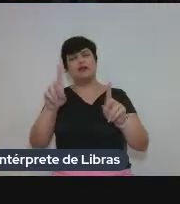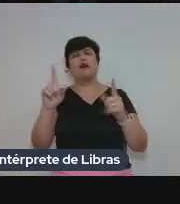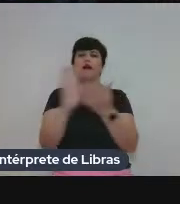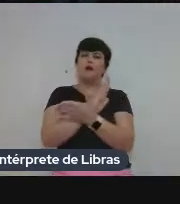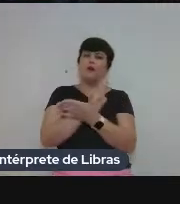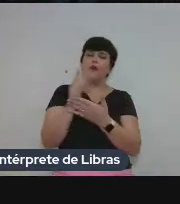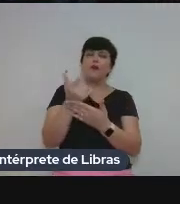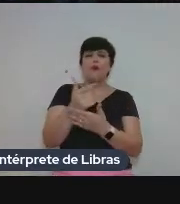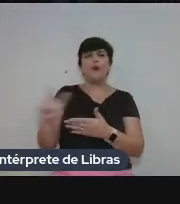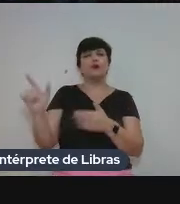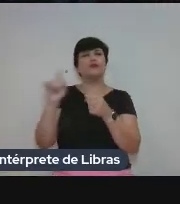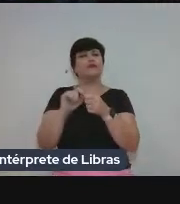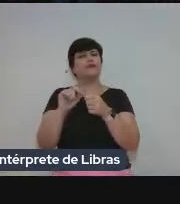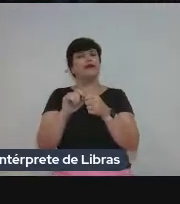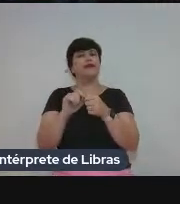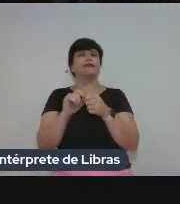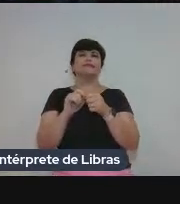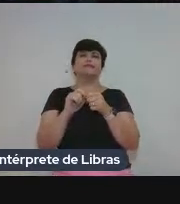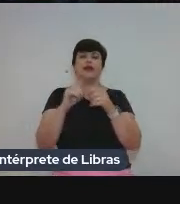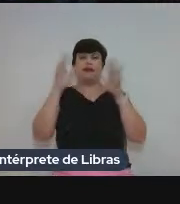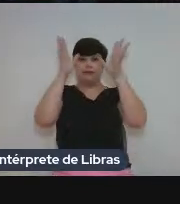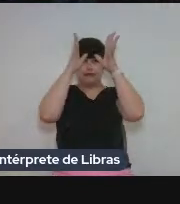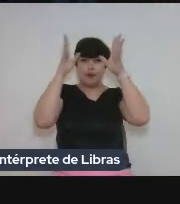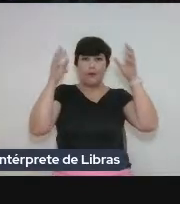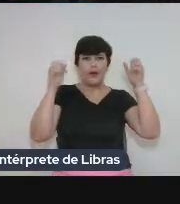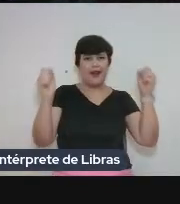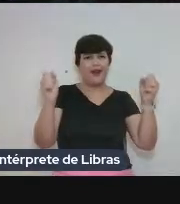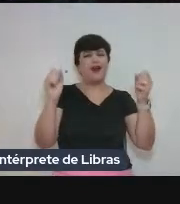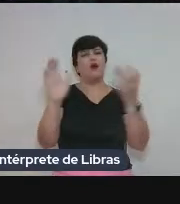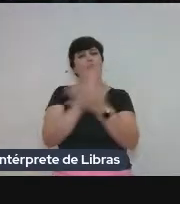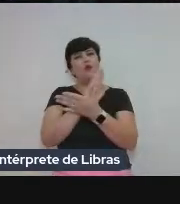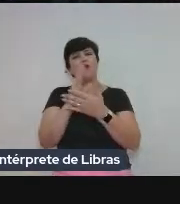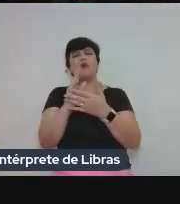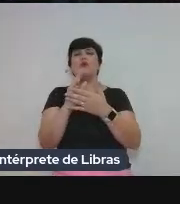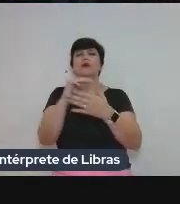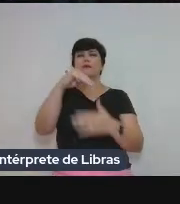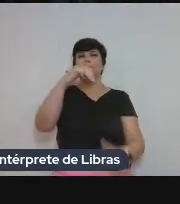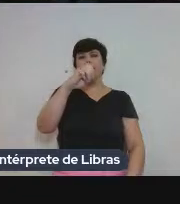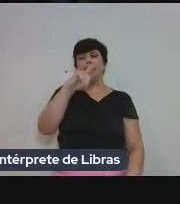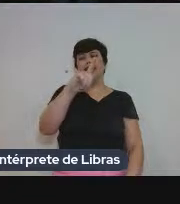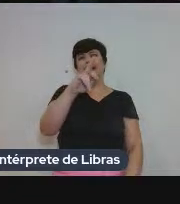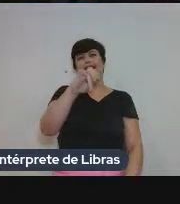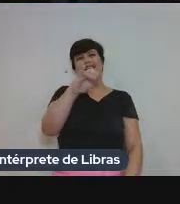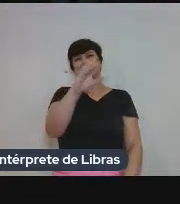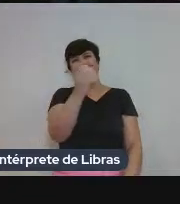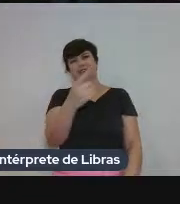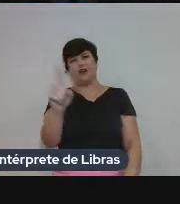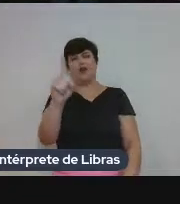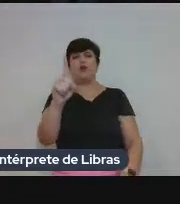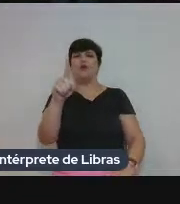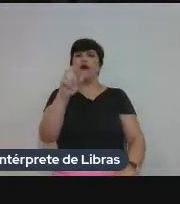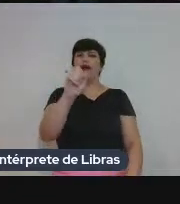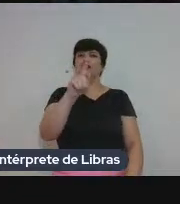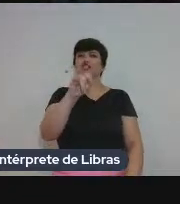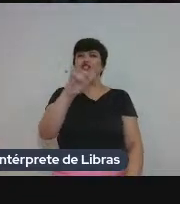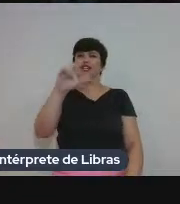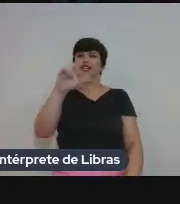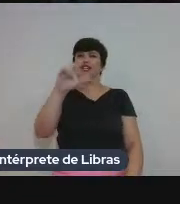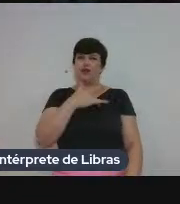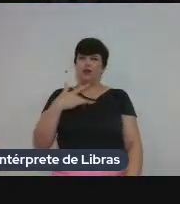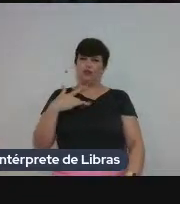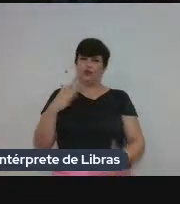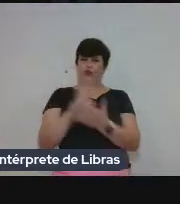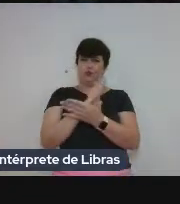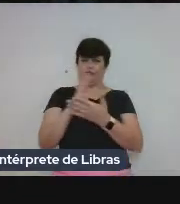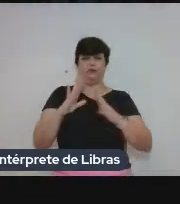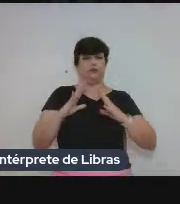outros foram produzidos por tribunais, recursosais, por órgãos migratórios, por agências de saúde. Existem países que estão